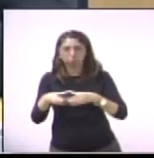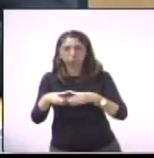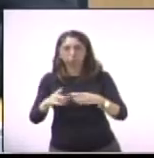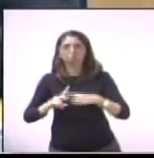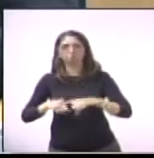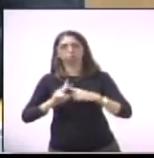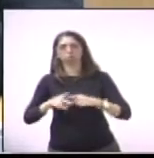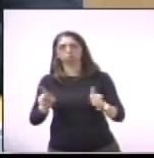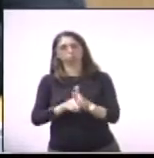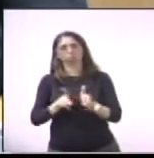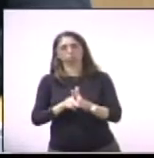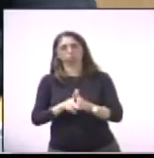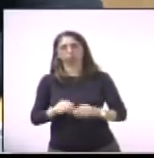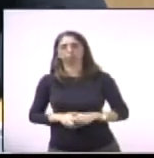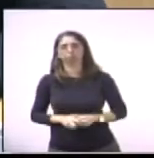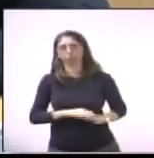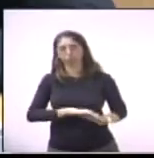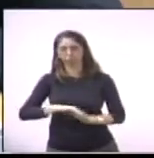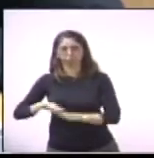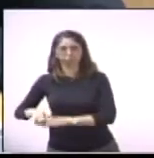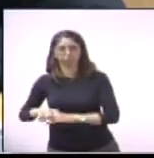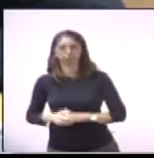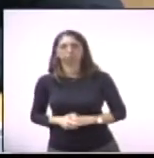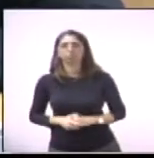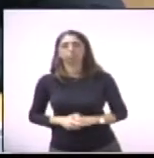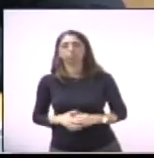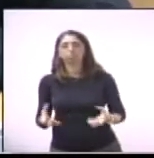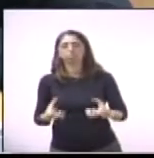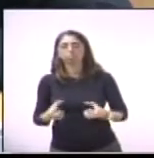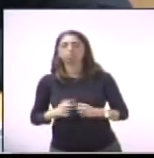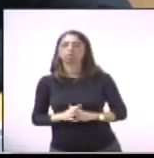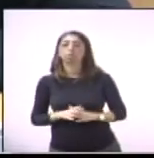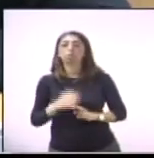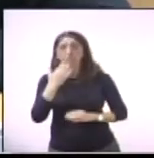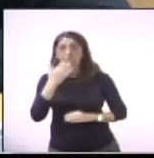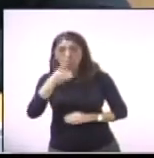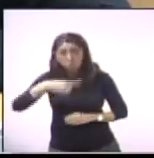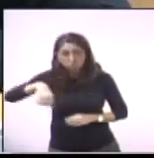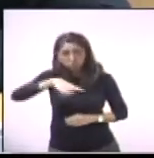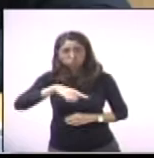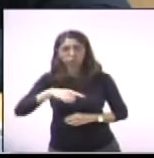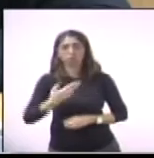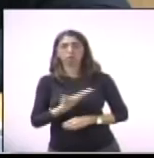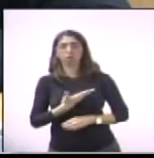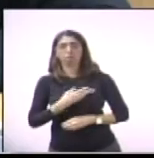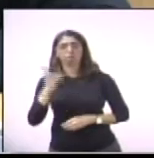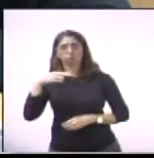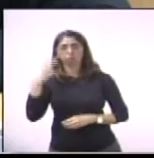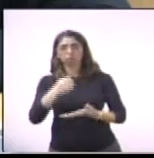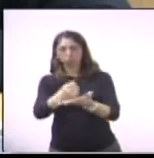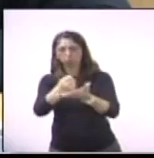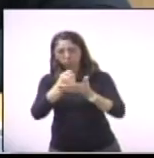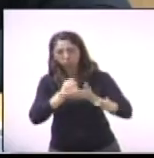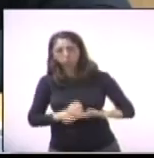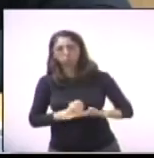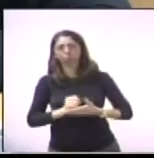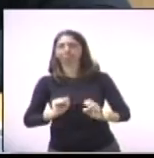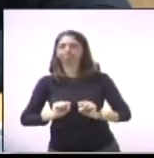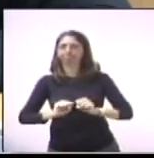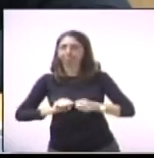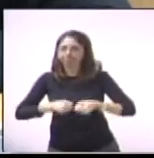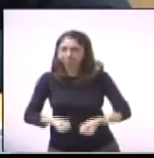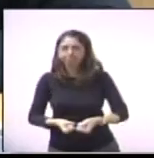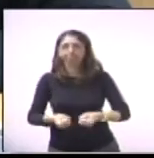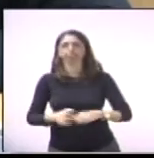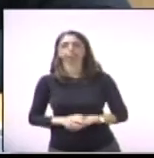Também gostaria de pedir agora o apoio a todos os demais companheiros para que a gente faça um esforço, de uma maneira,